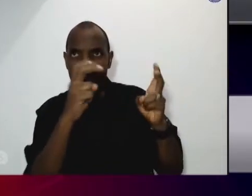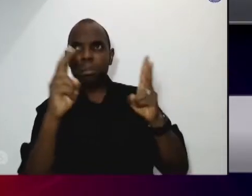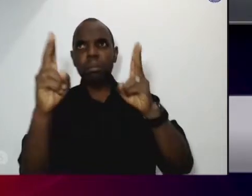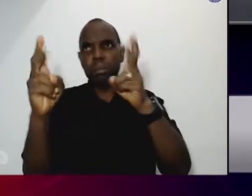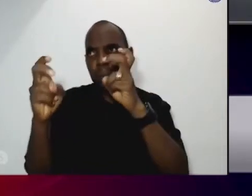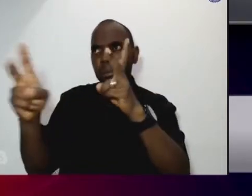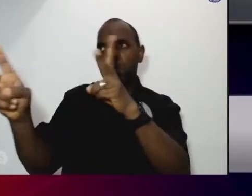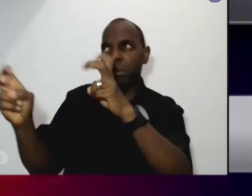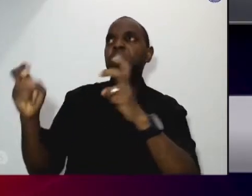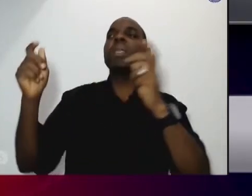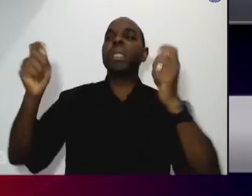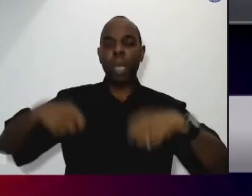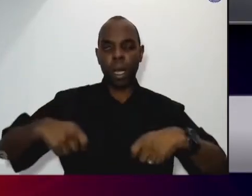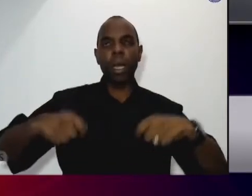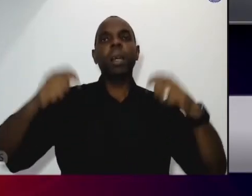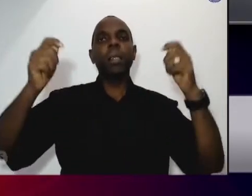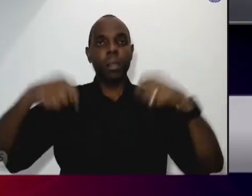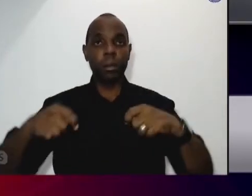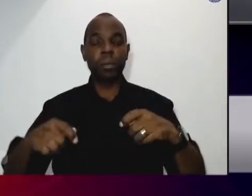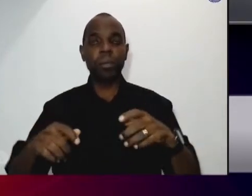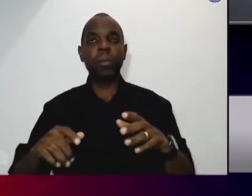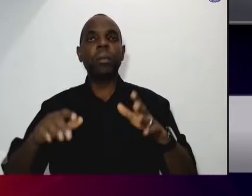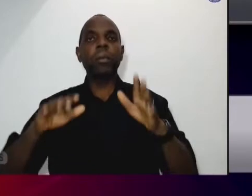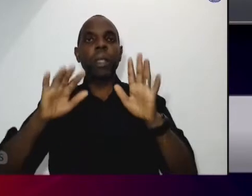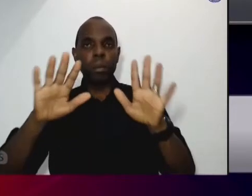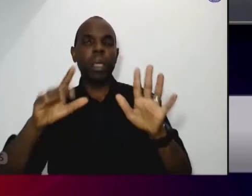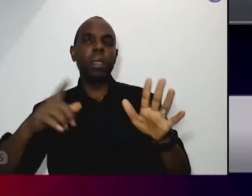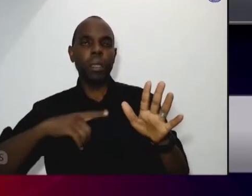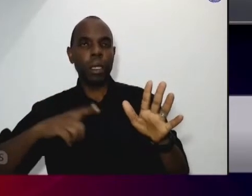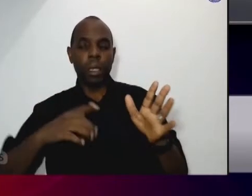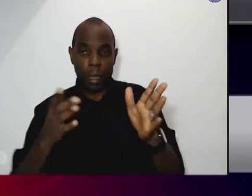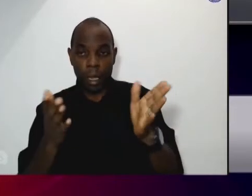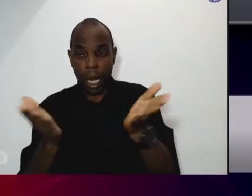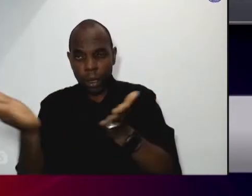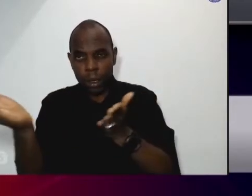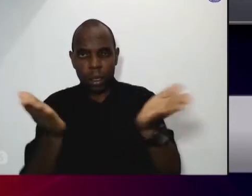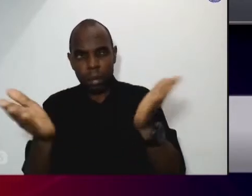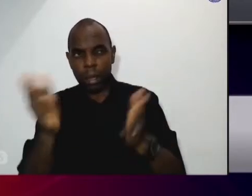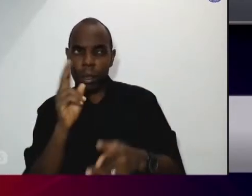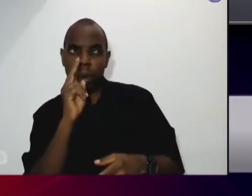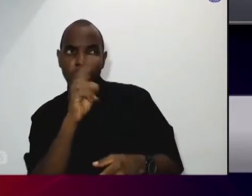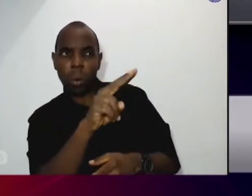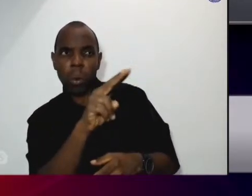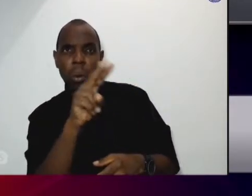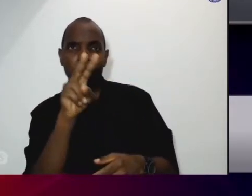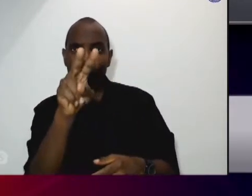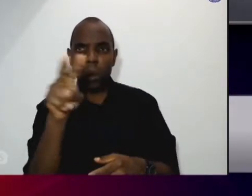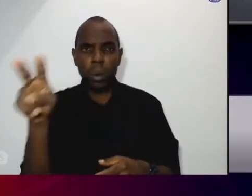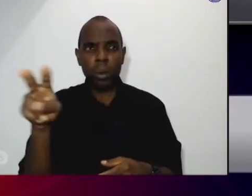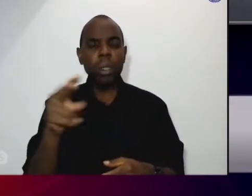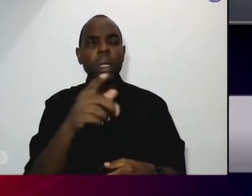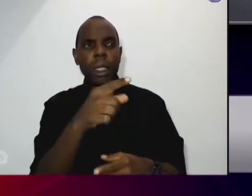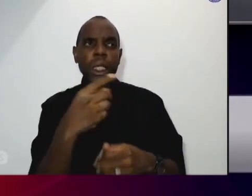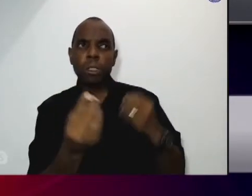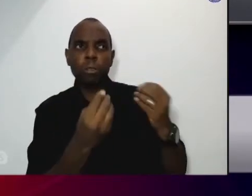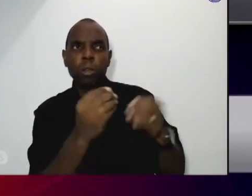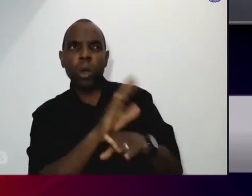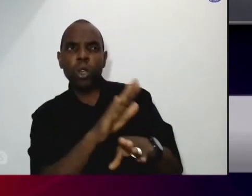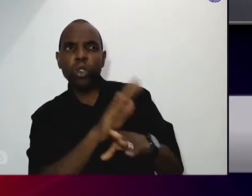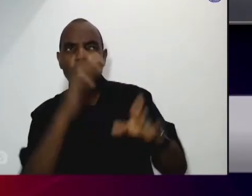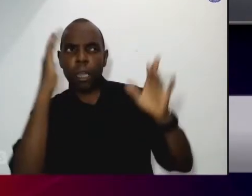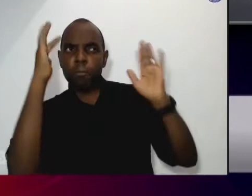Mas a sensibilidade de olhar com calma para esses problemas e se dispor a ajudar é o que